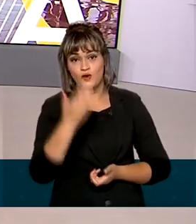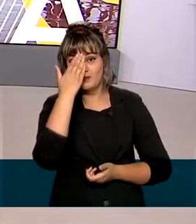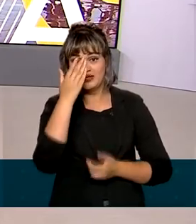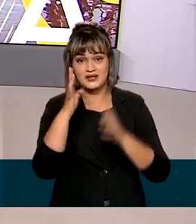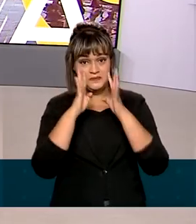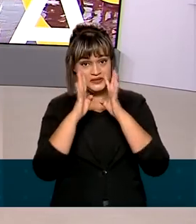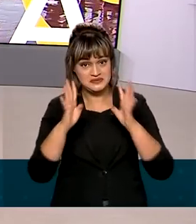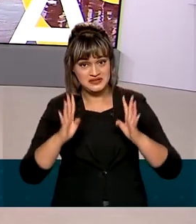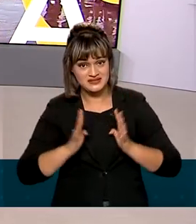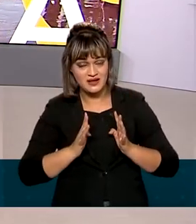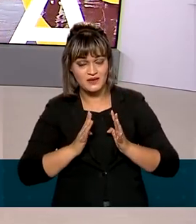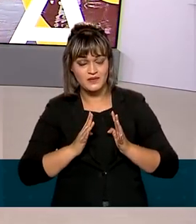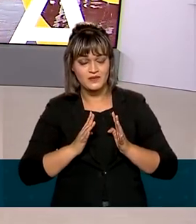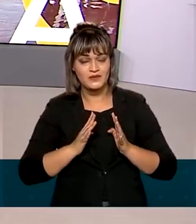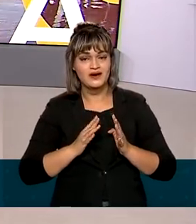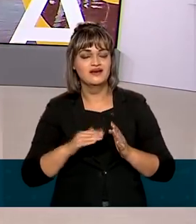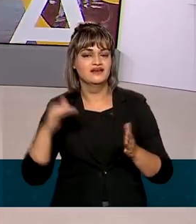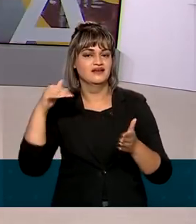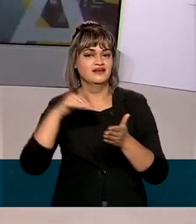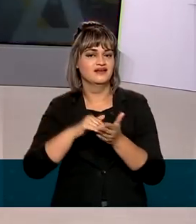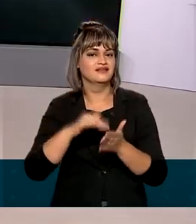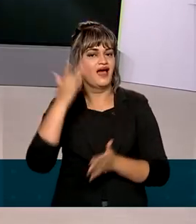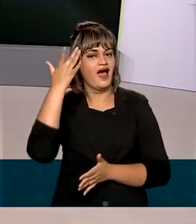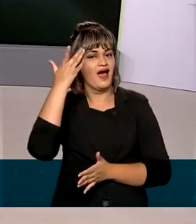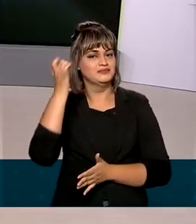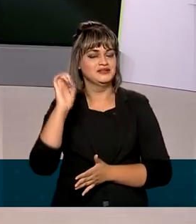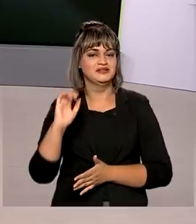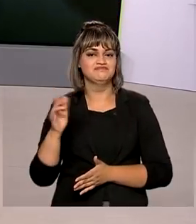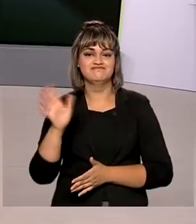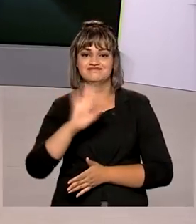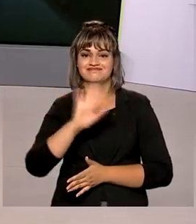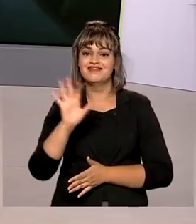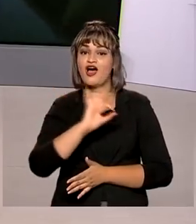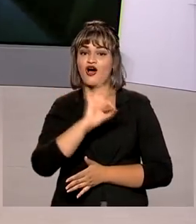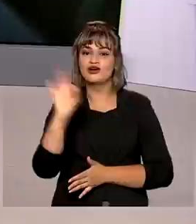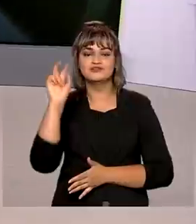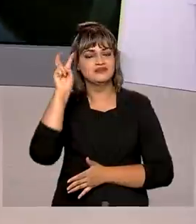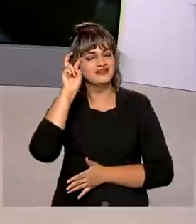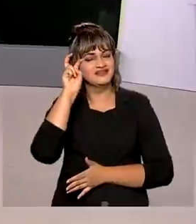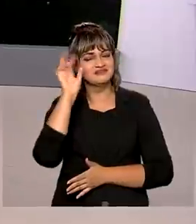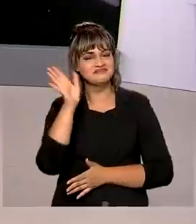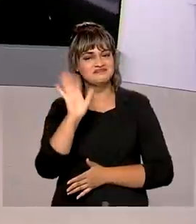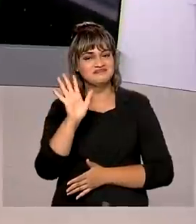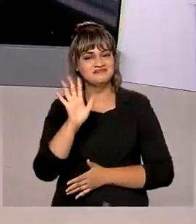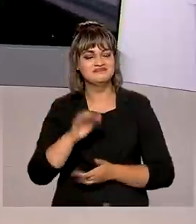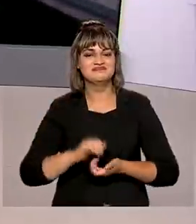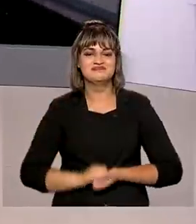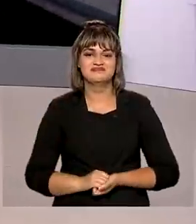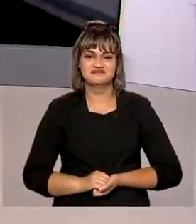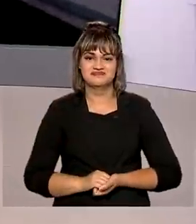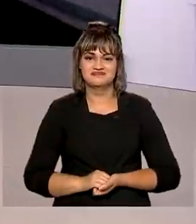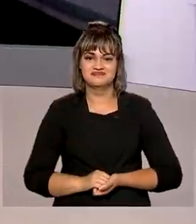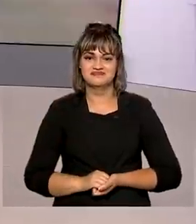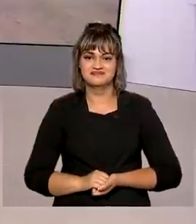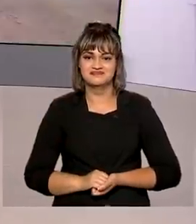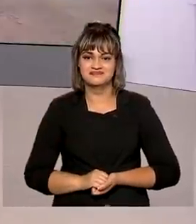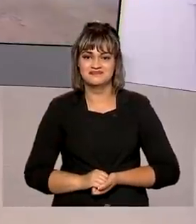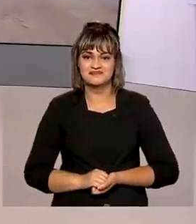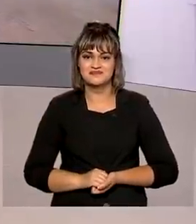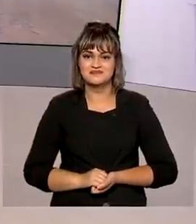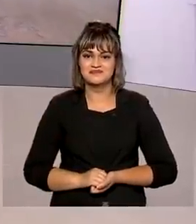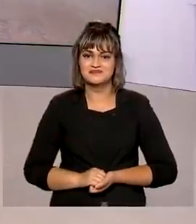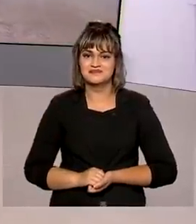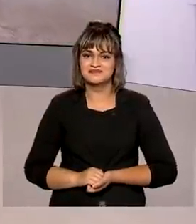Obrigada pela sua companhia, pela sua audiência aqui na TV Brasil. Uma ótima quinta-feira para você. A gente volta a se encontrar amanhã. Tchau, tchau.